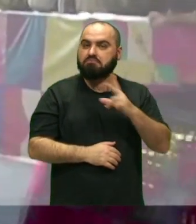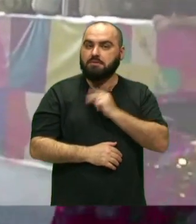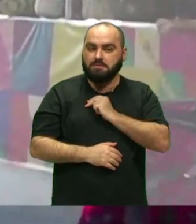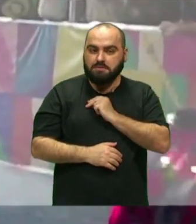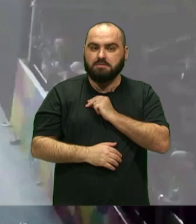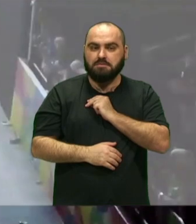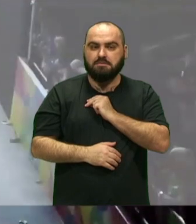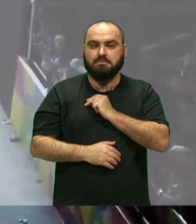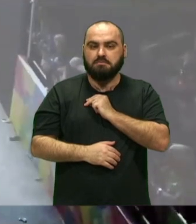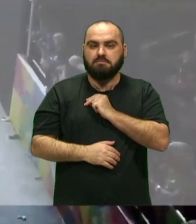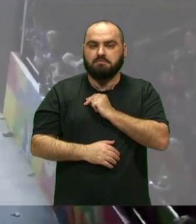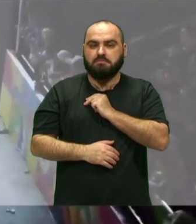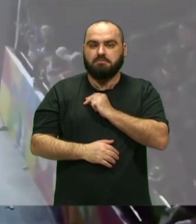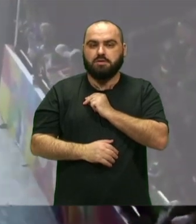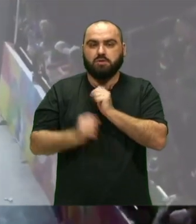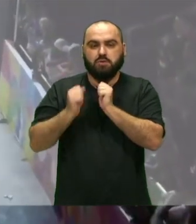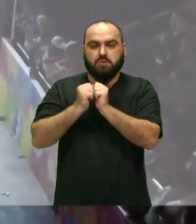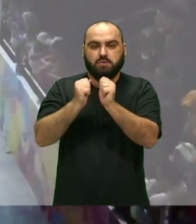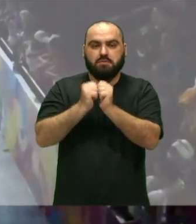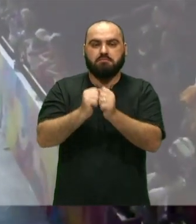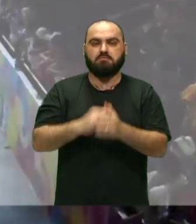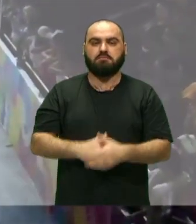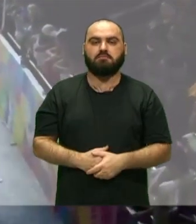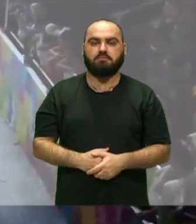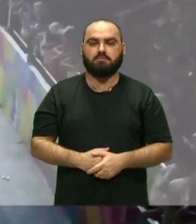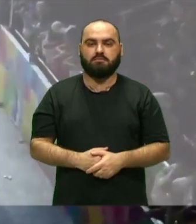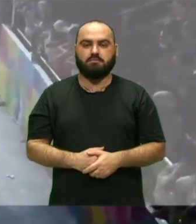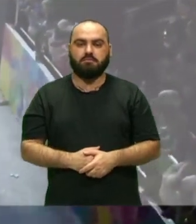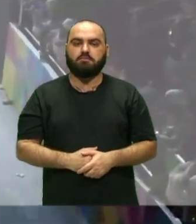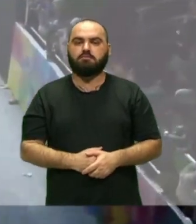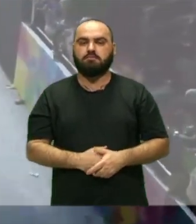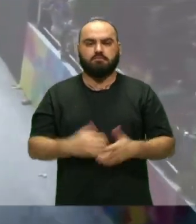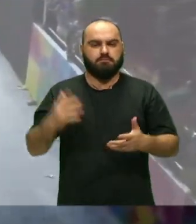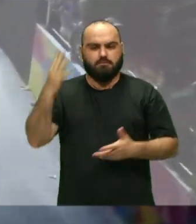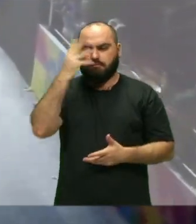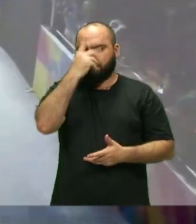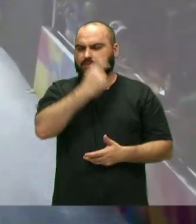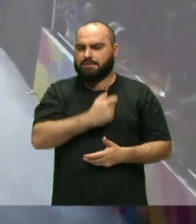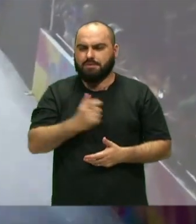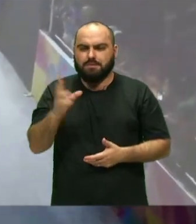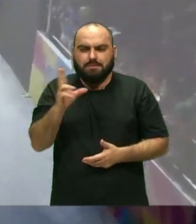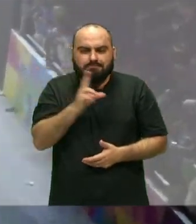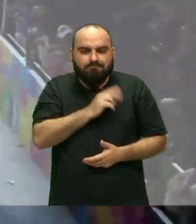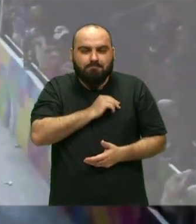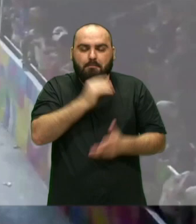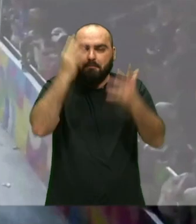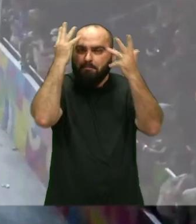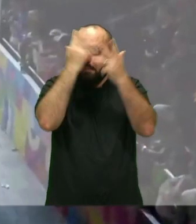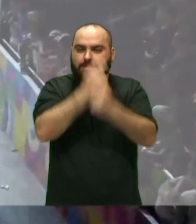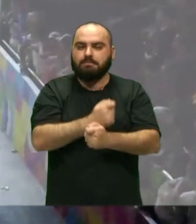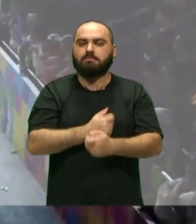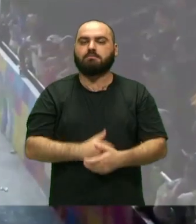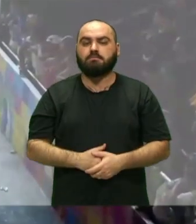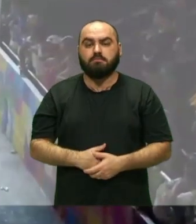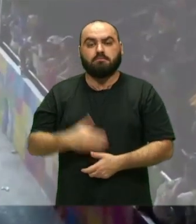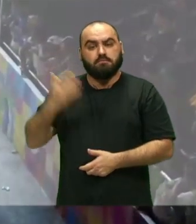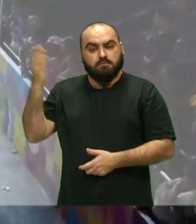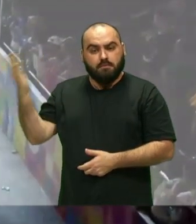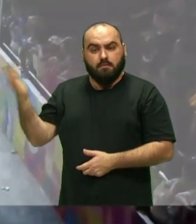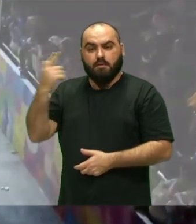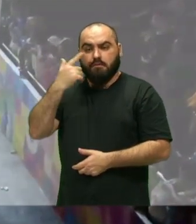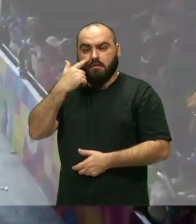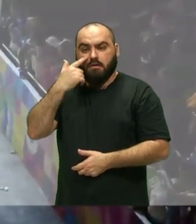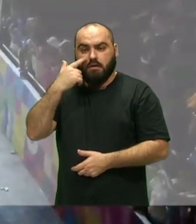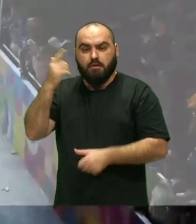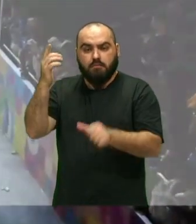muita socialidade junto, né olha lá nossa, que bonito isso nossa, muito bonito então a gente quebrou esse tabu, né